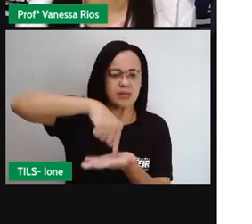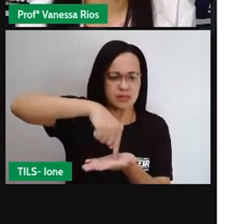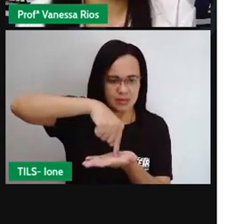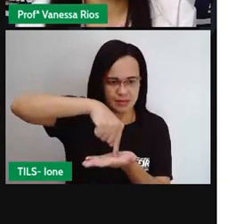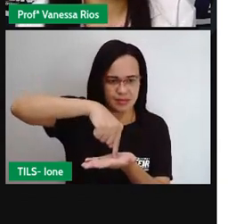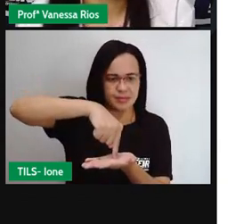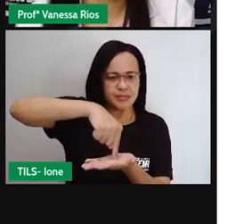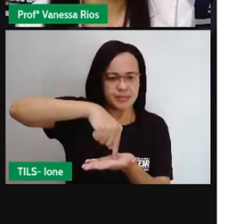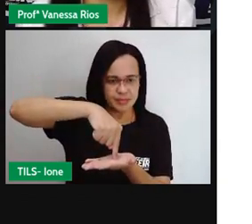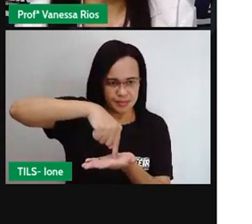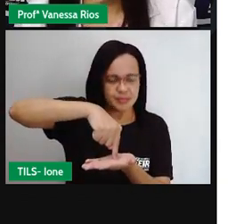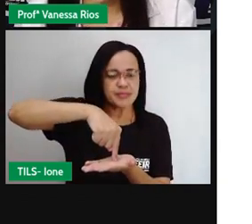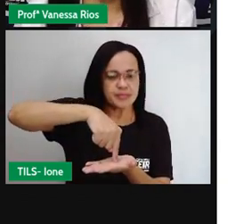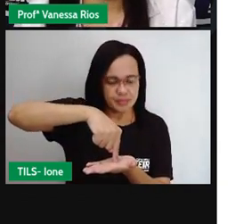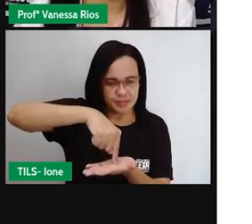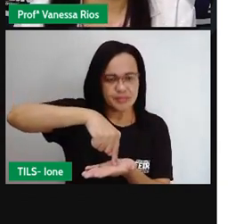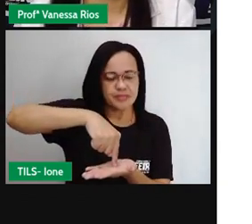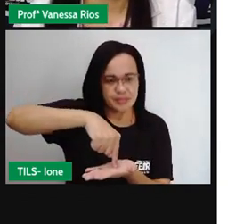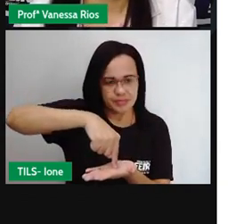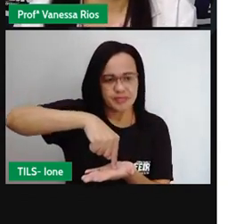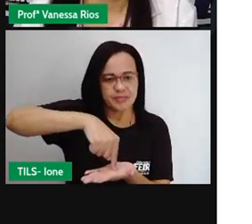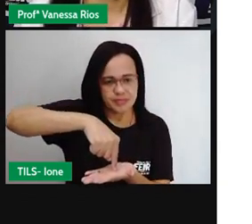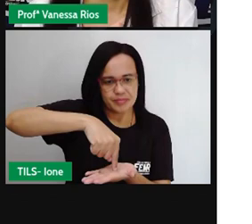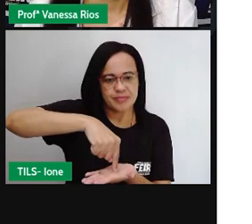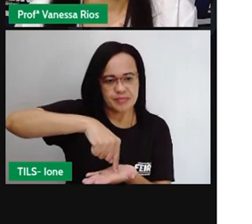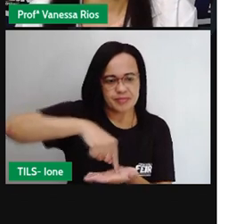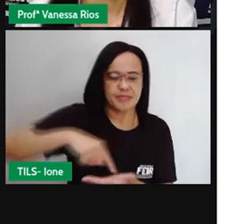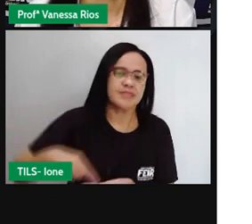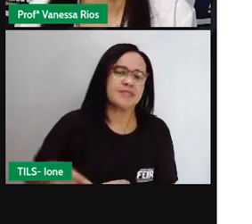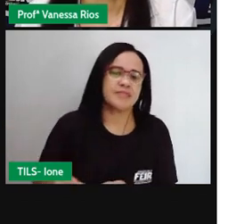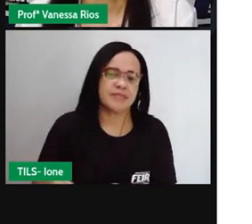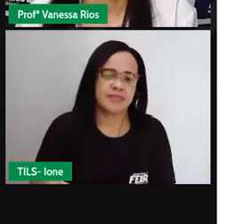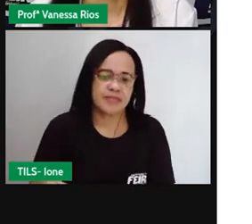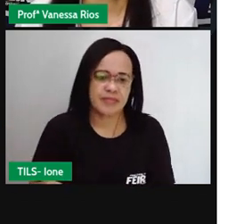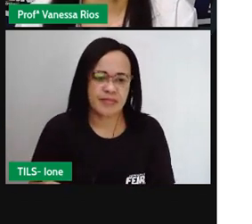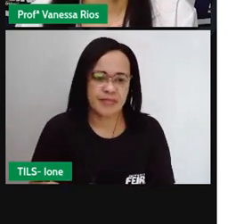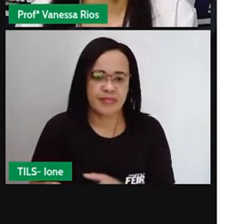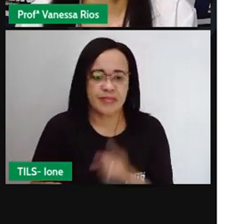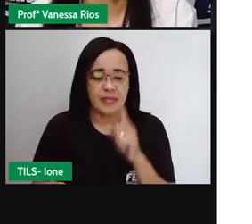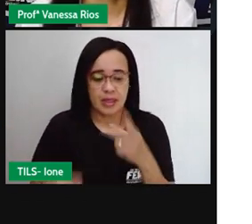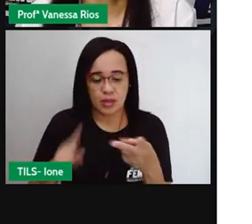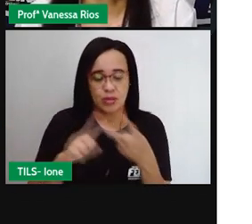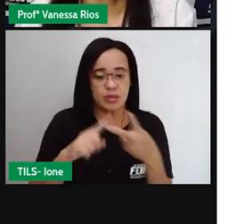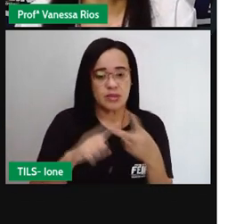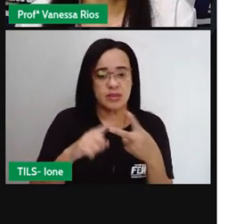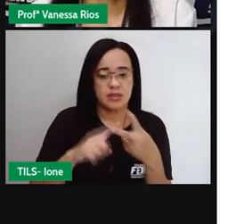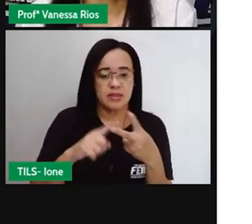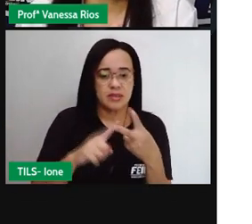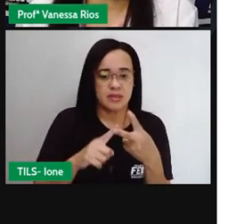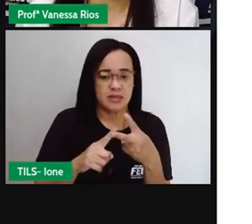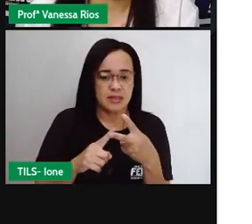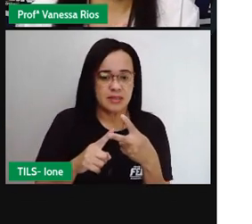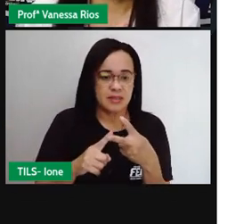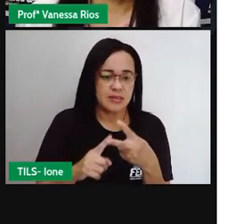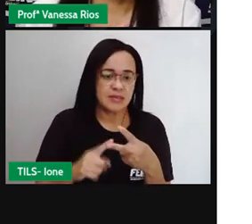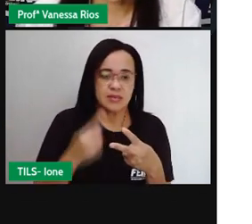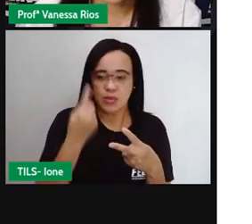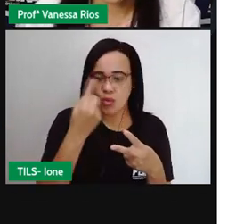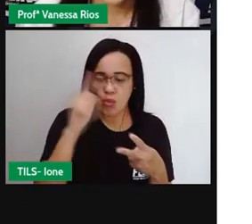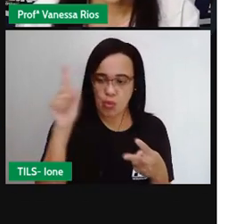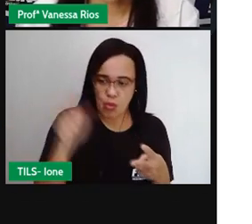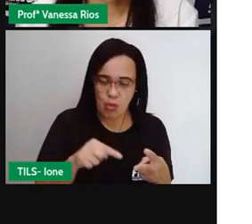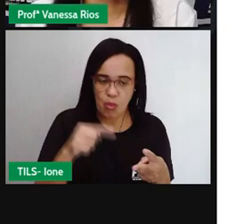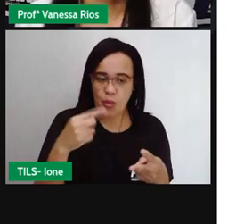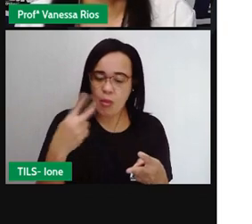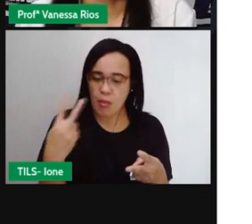para a mesma posição inicial. Quando a gente fala em, ó, um meio de volta,